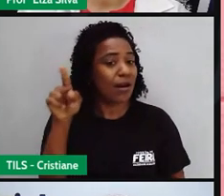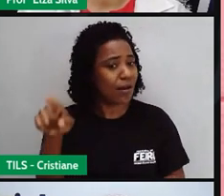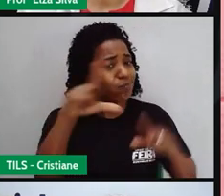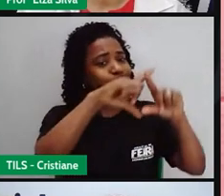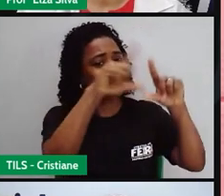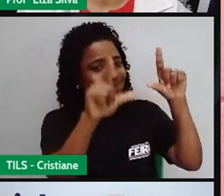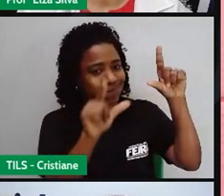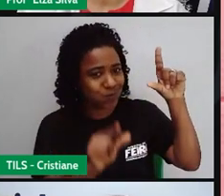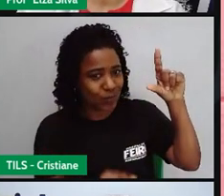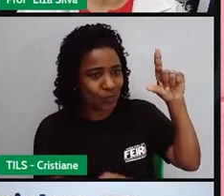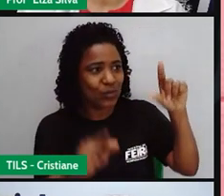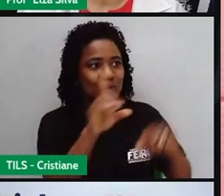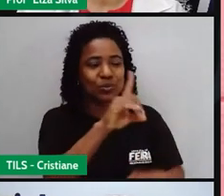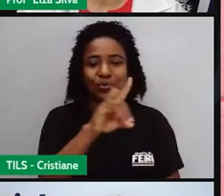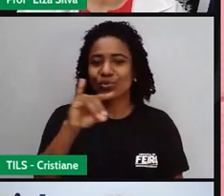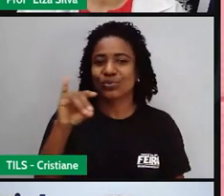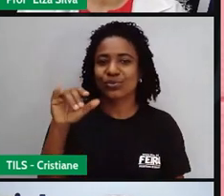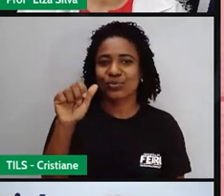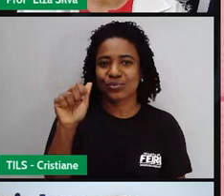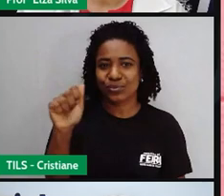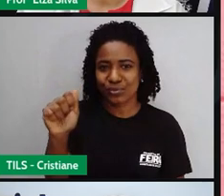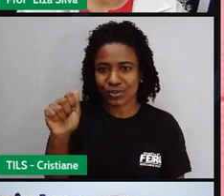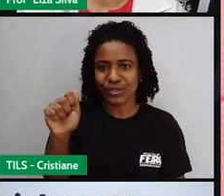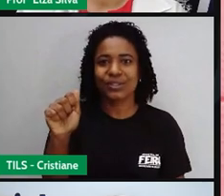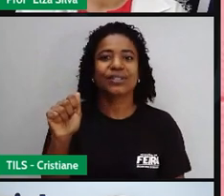ela também há essa comemoração.